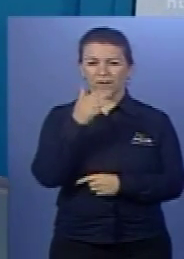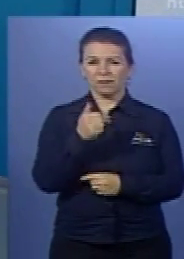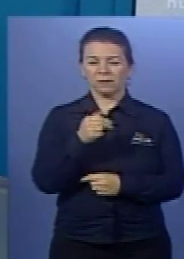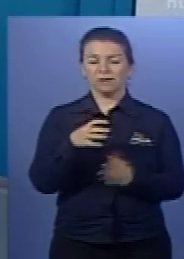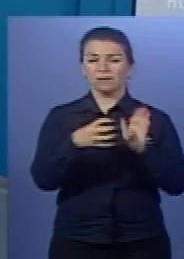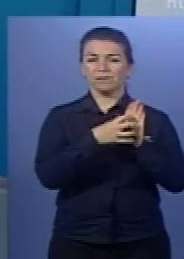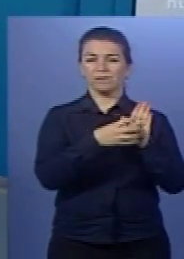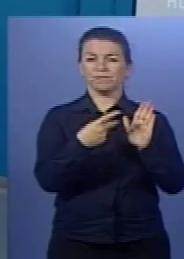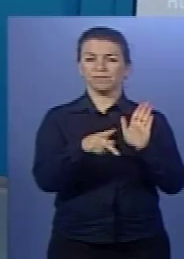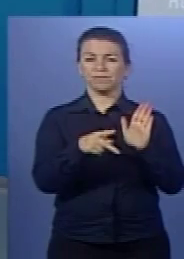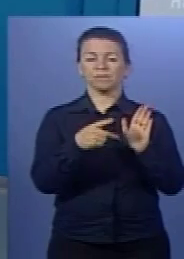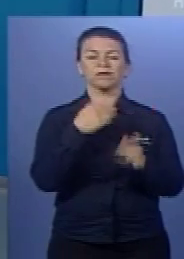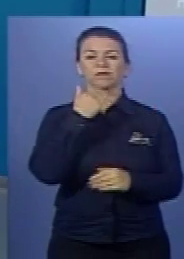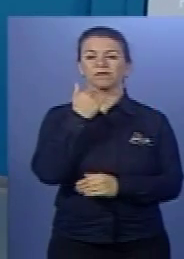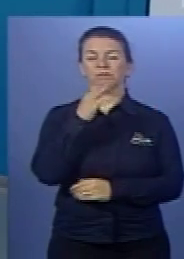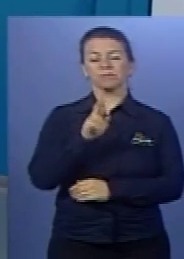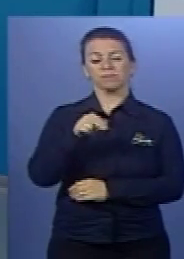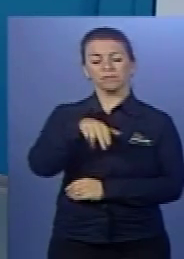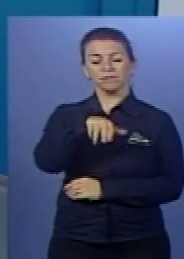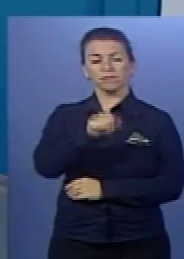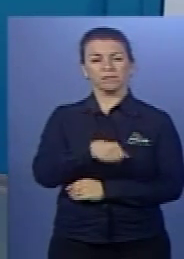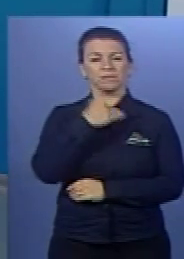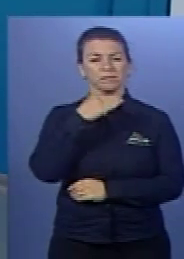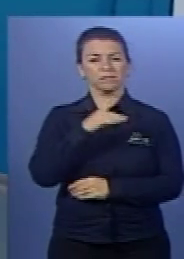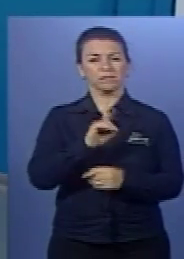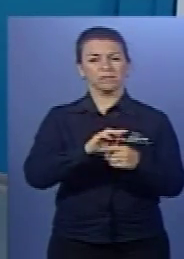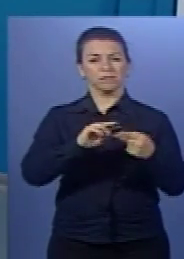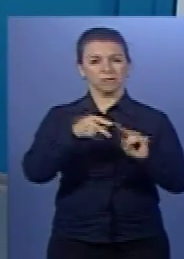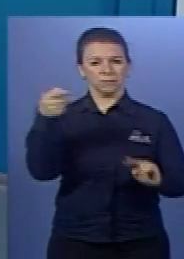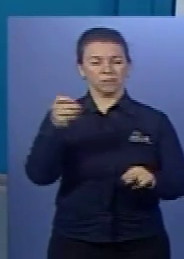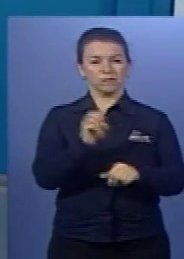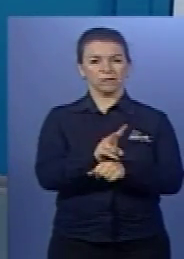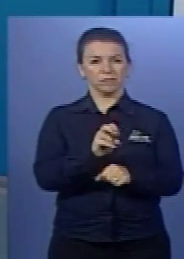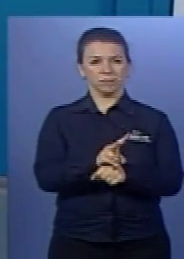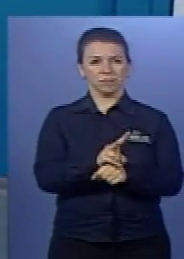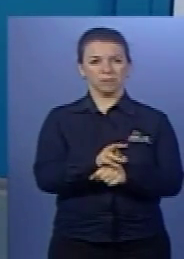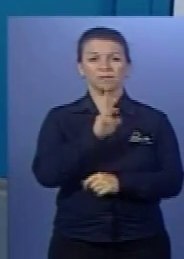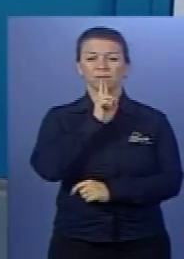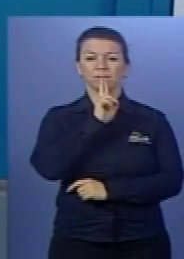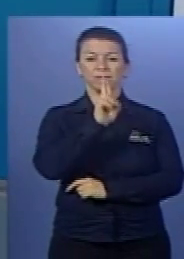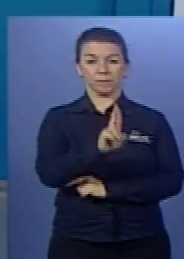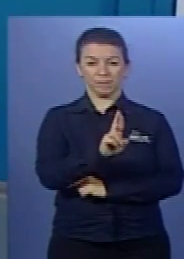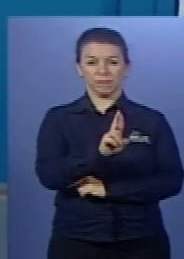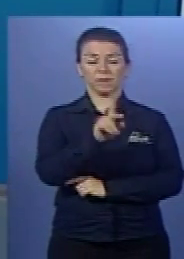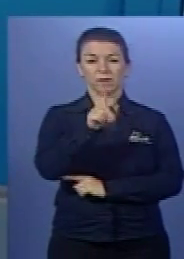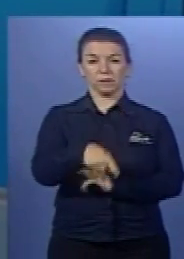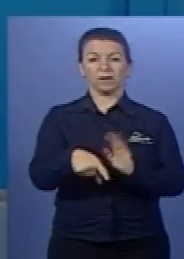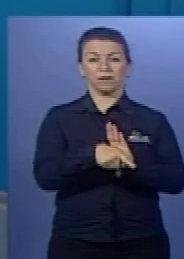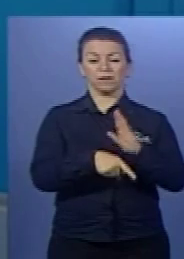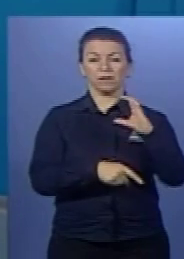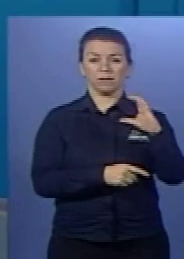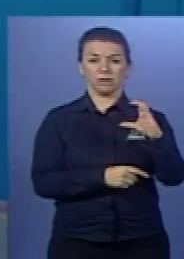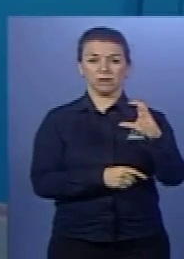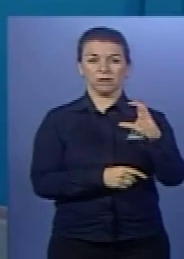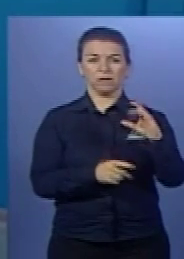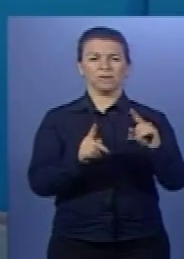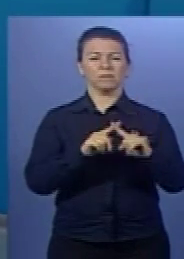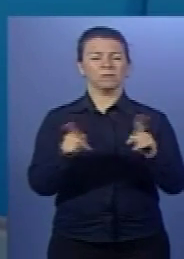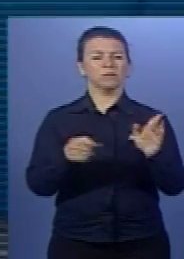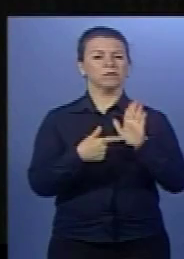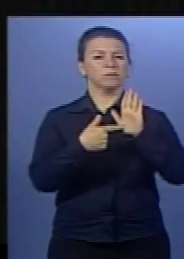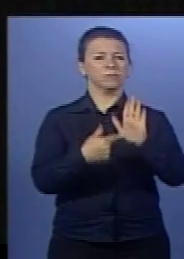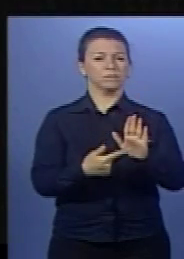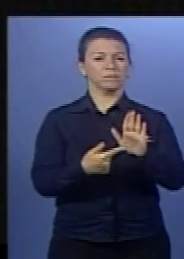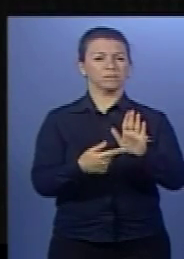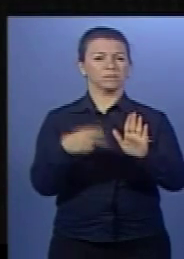não consegue, a partir do RNA, produzir o DNA viral. Beleza? Então, a resposta A seria a letra C. Só que eu queria que você desse